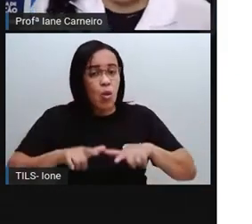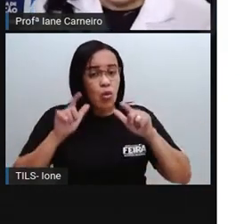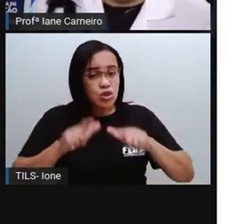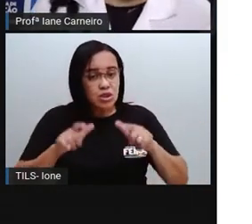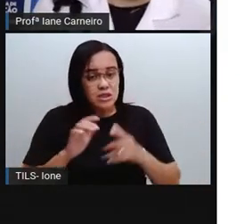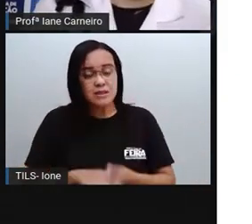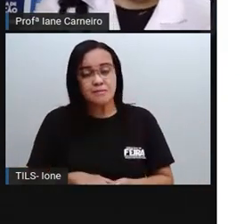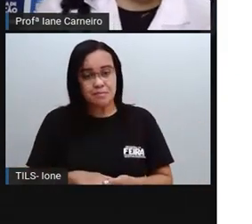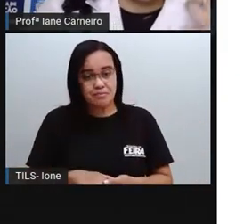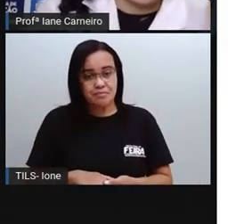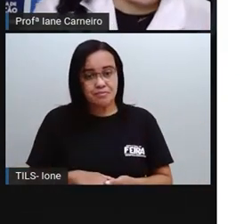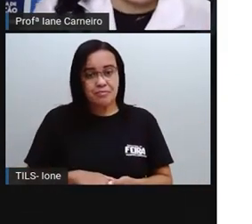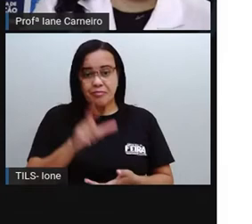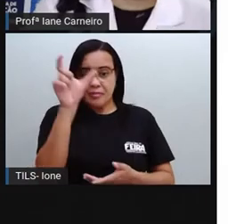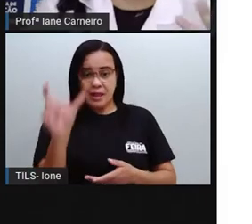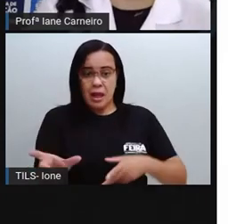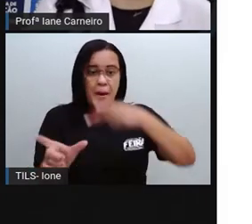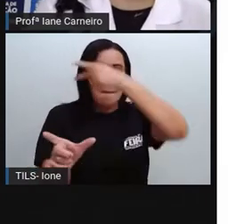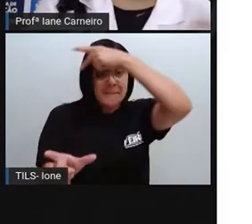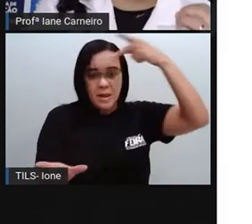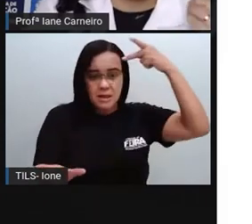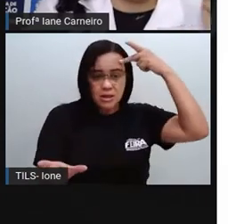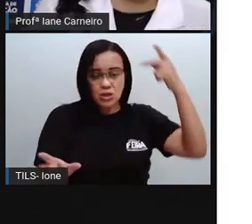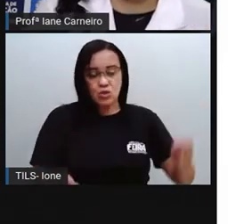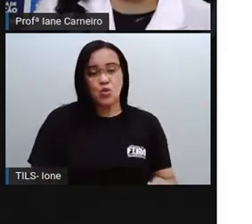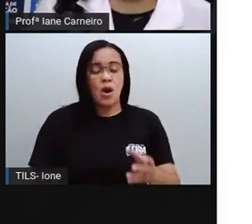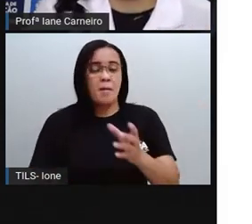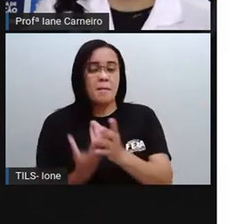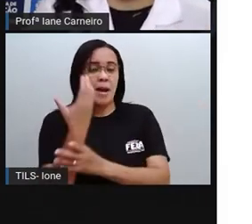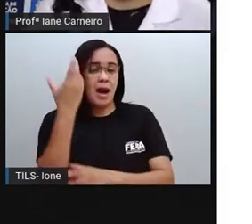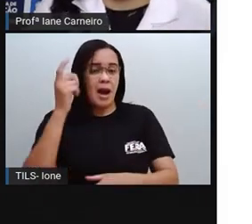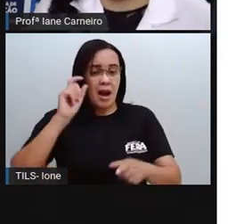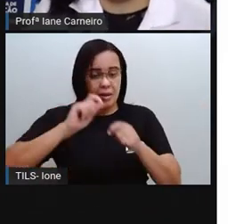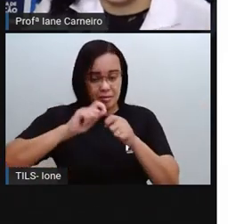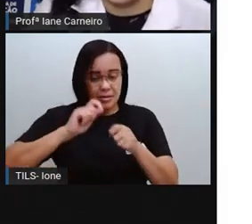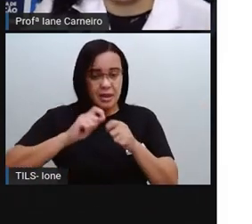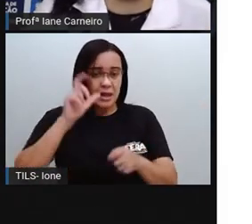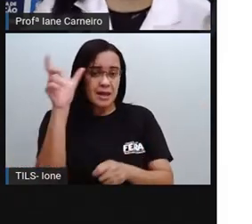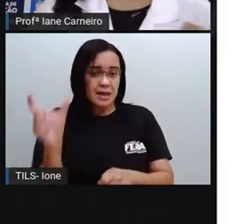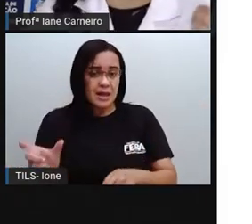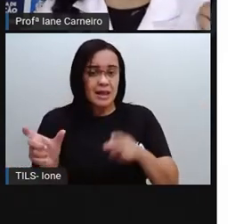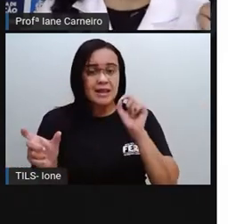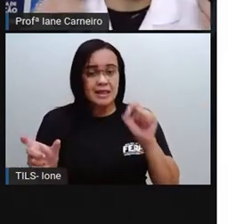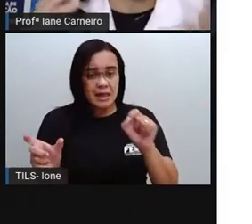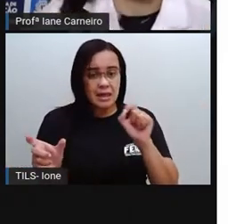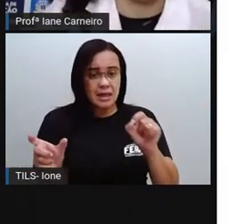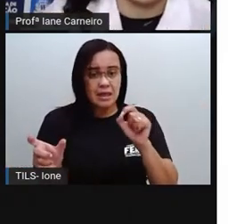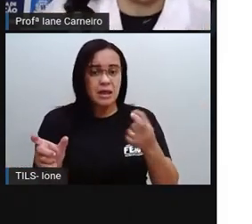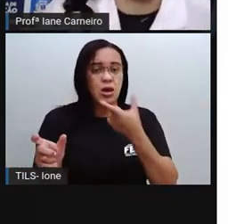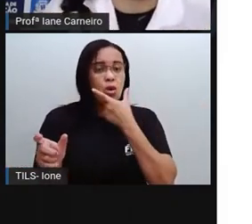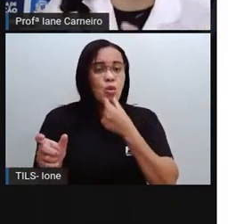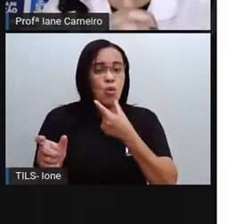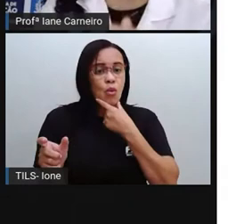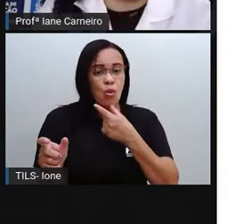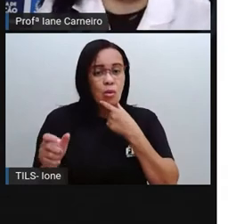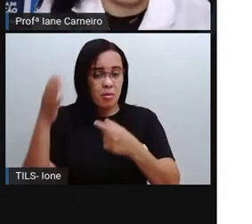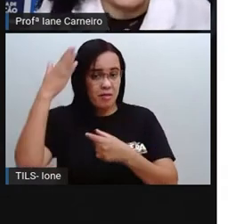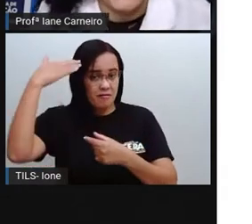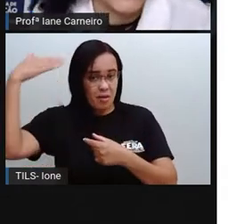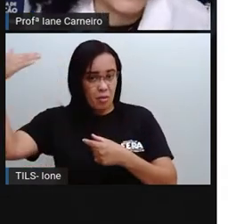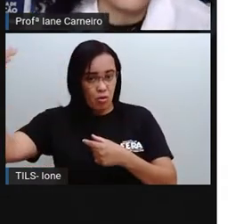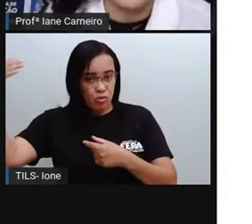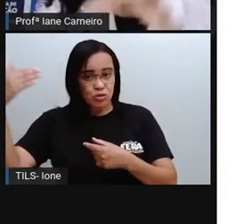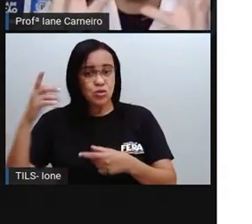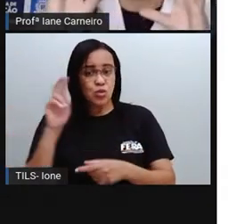inventou o plástico? O primeiro plástico foi inventado por Alexander Parkes, ele inventou a parquicina,